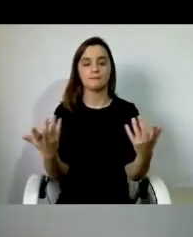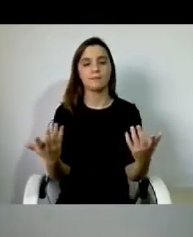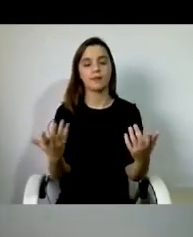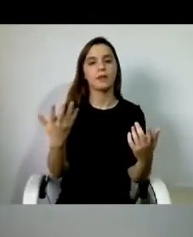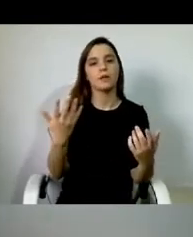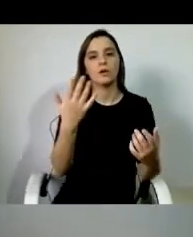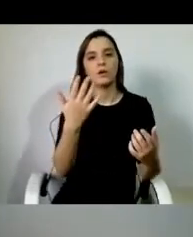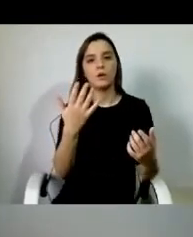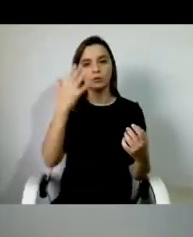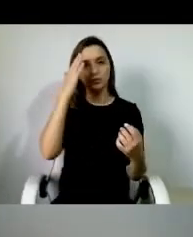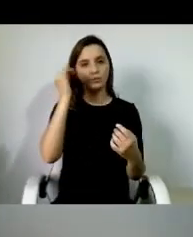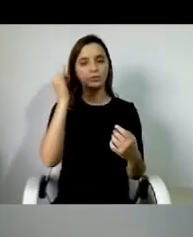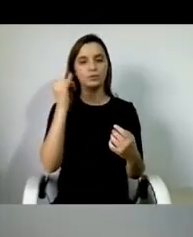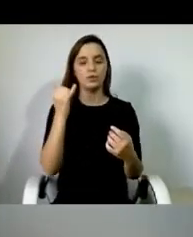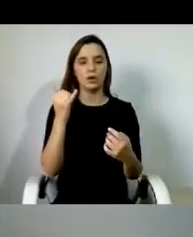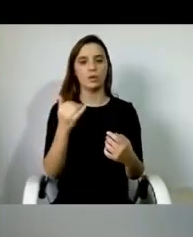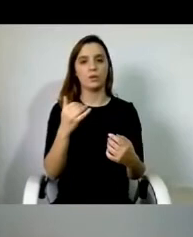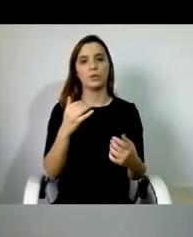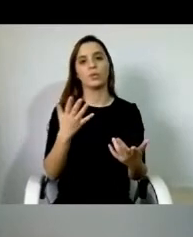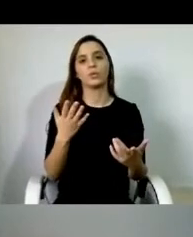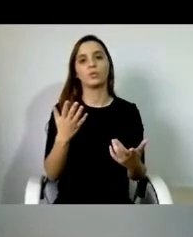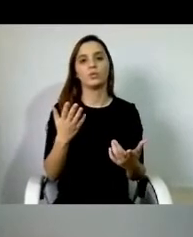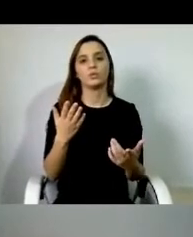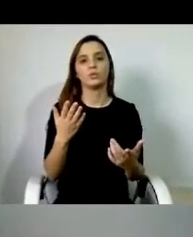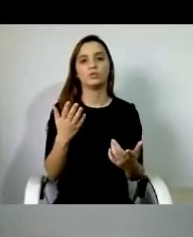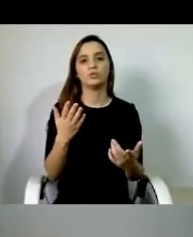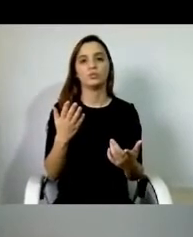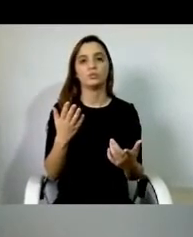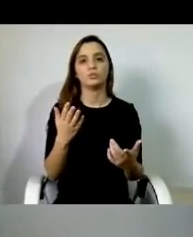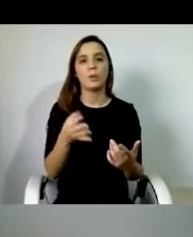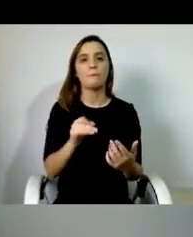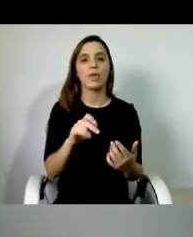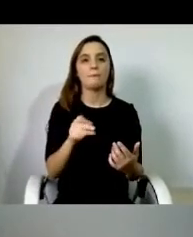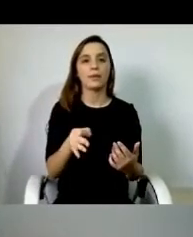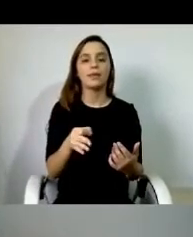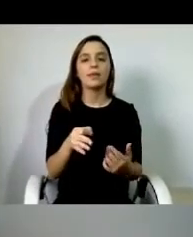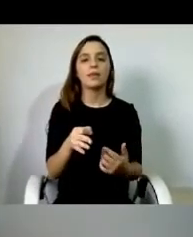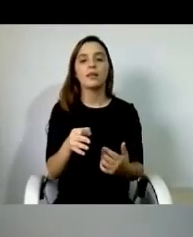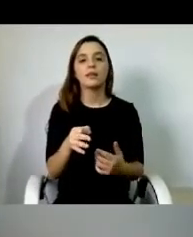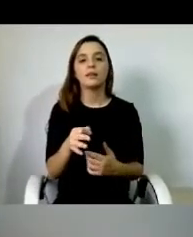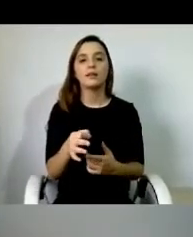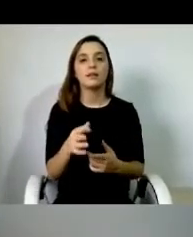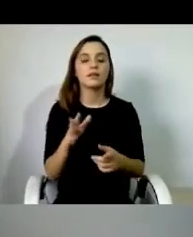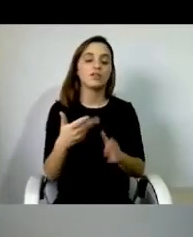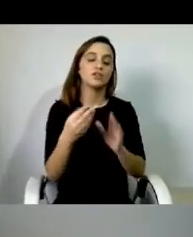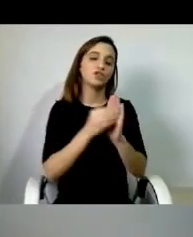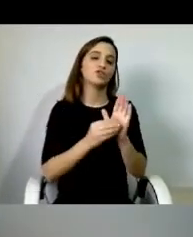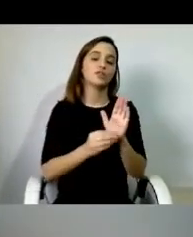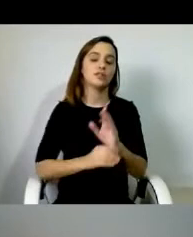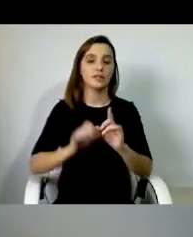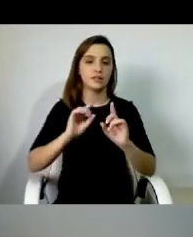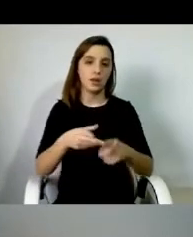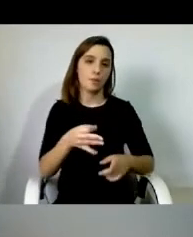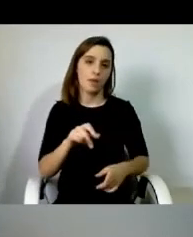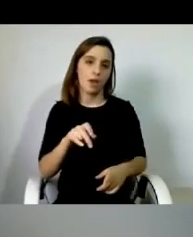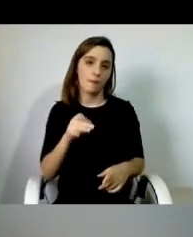o PIAAP, que o PIAAP, na escrita inicial do PIAAP, para que tudo